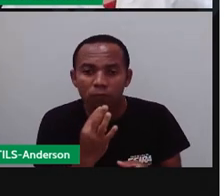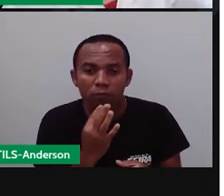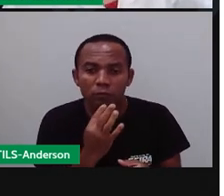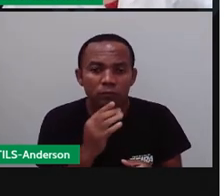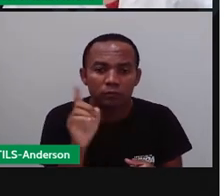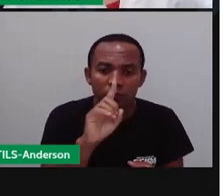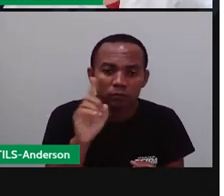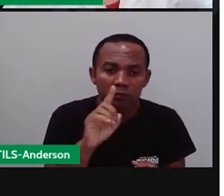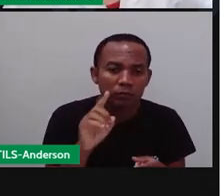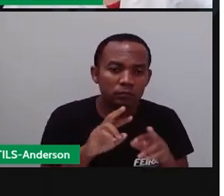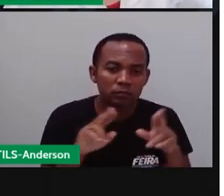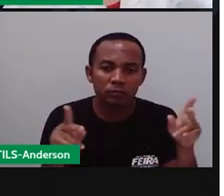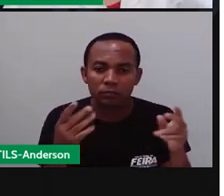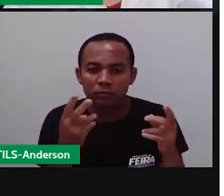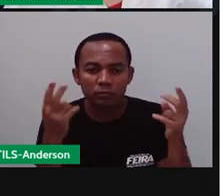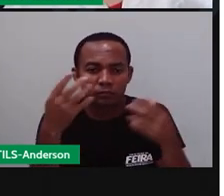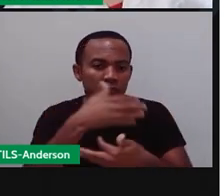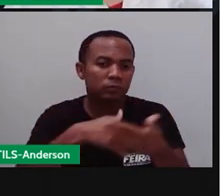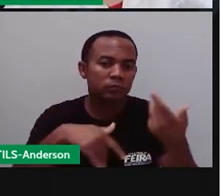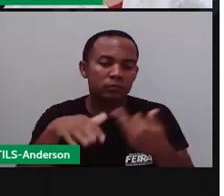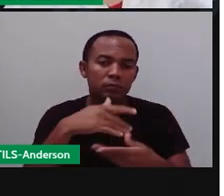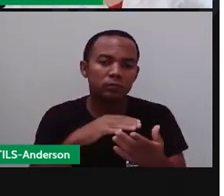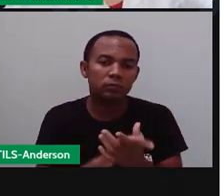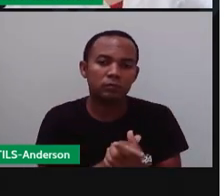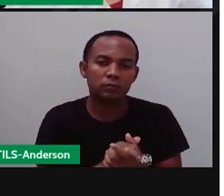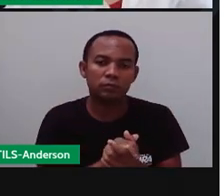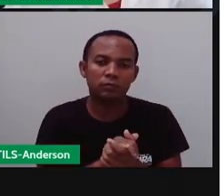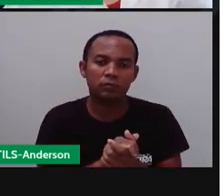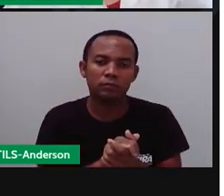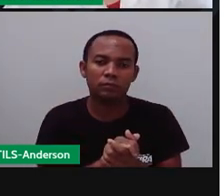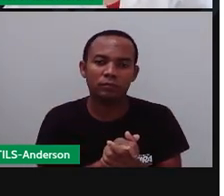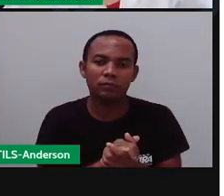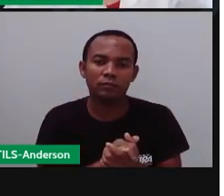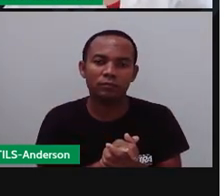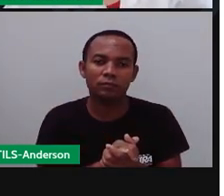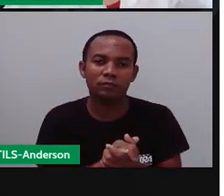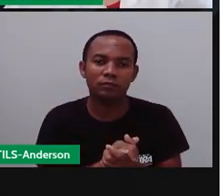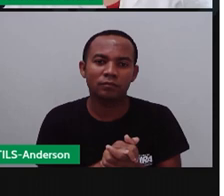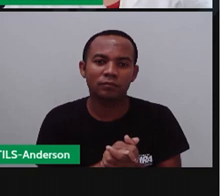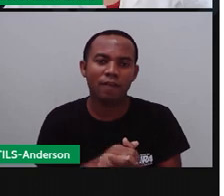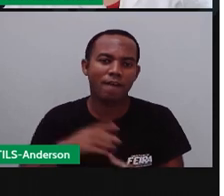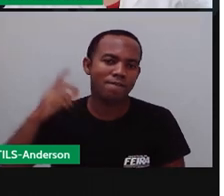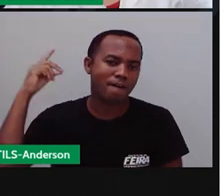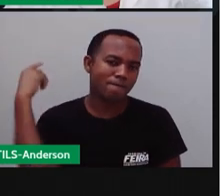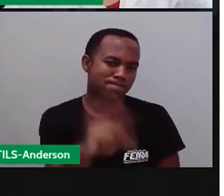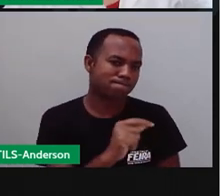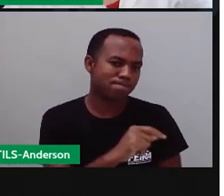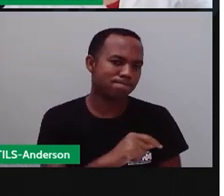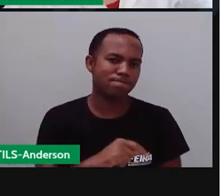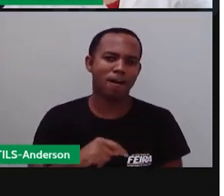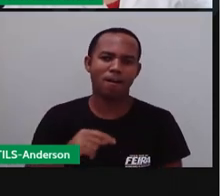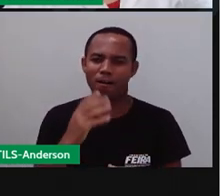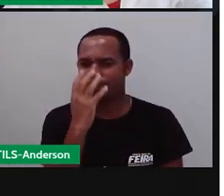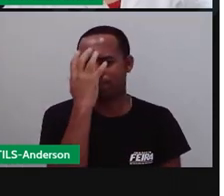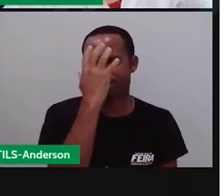na hora da comemoração, poder todo mundo se misturar e dar tudo certo. E aí, olha só essas imagens aqui com essas máscaras, ó.